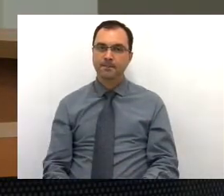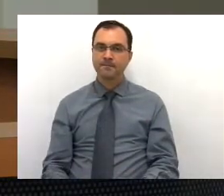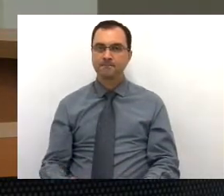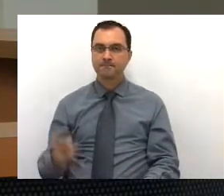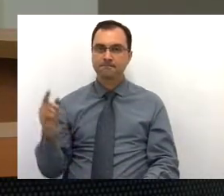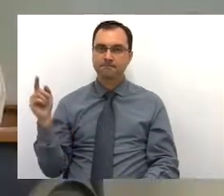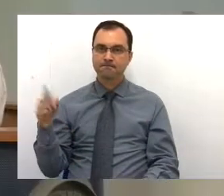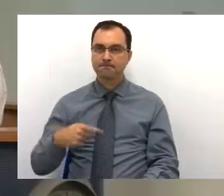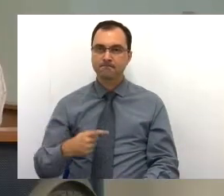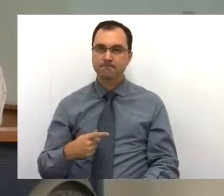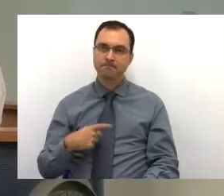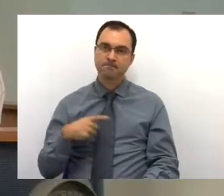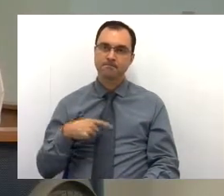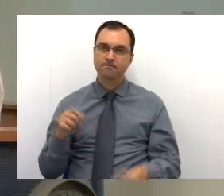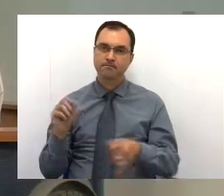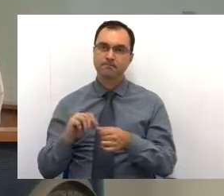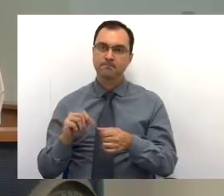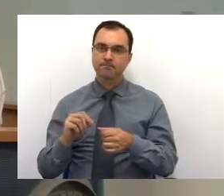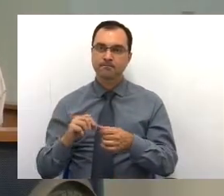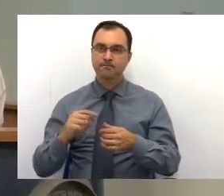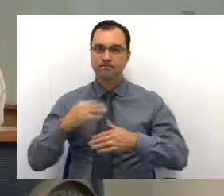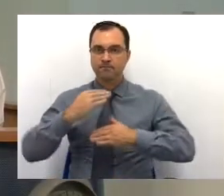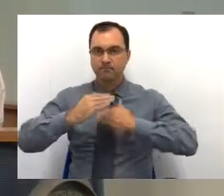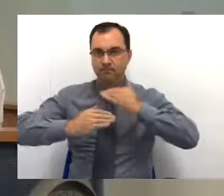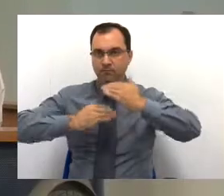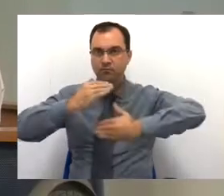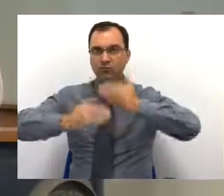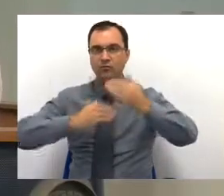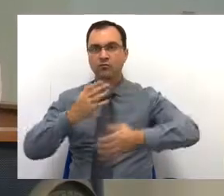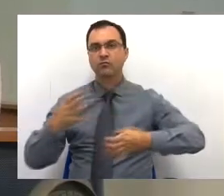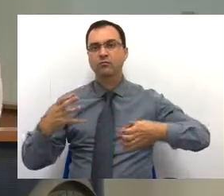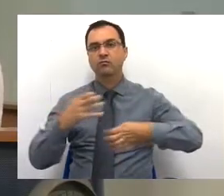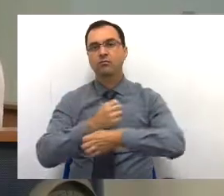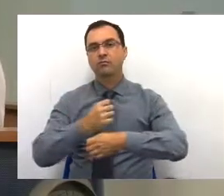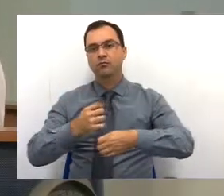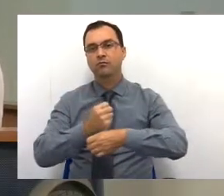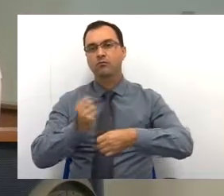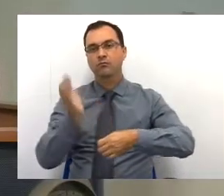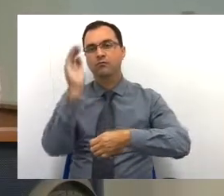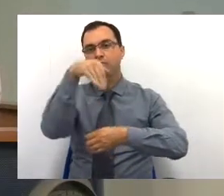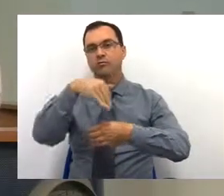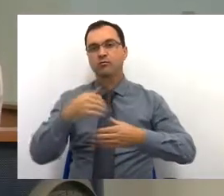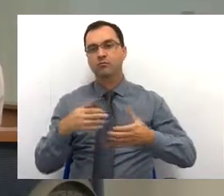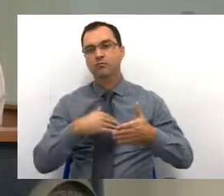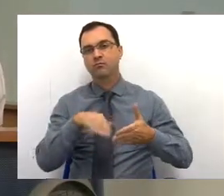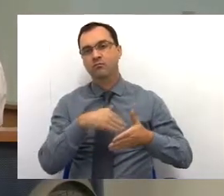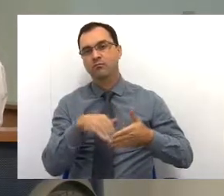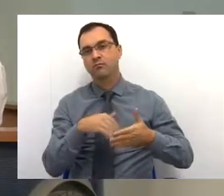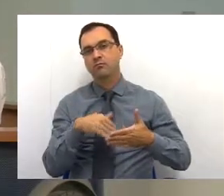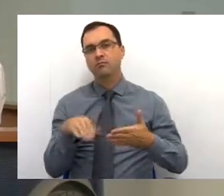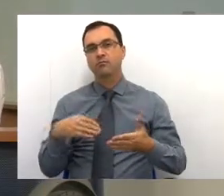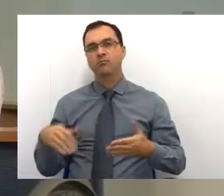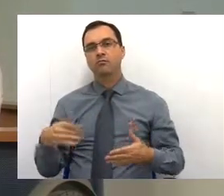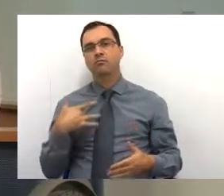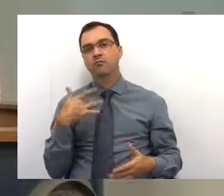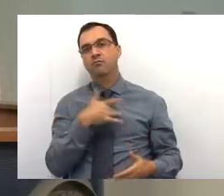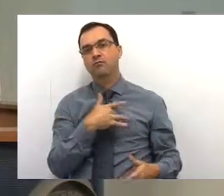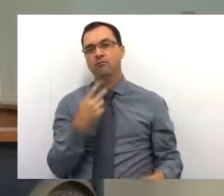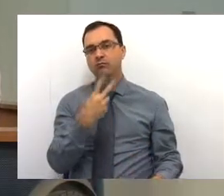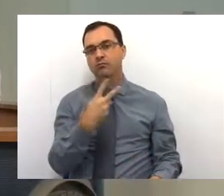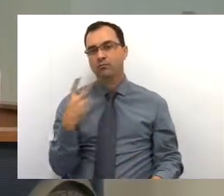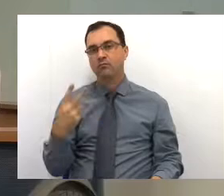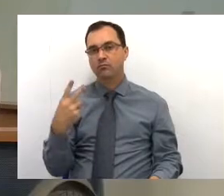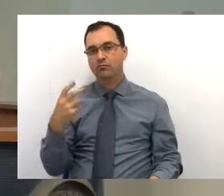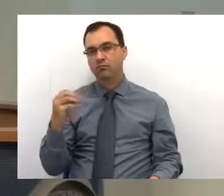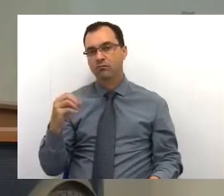Então, esse também fizemos aí uma evolução do orçamento dentro da Secretaria de Saúde, partindo de 2004, 202